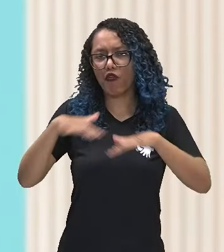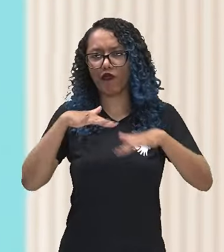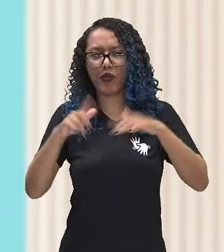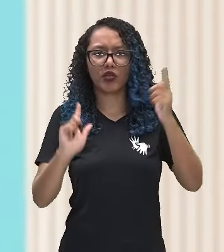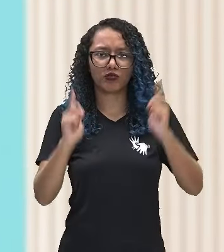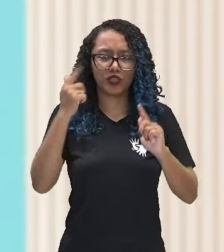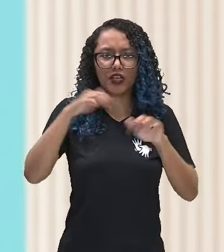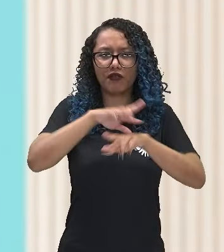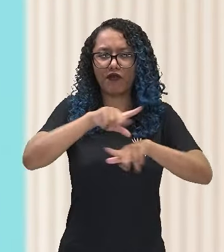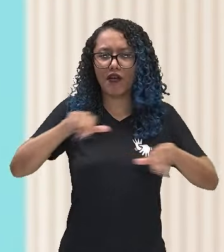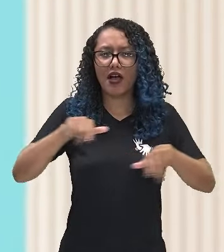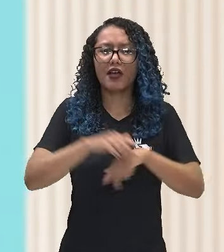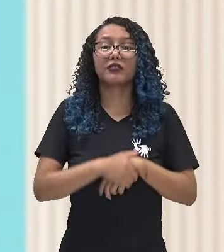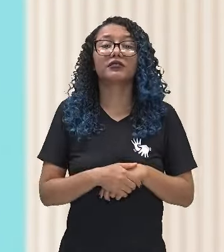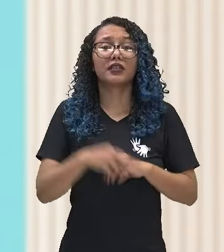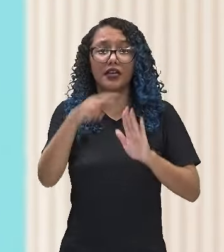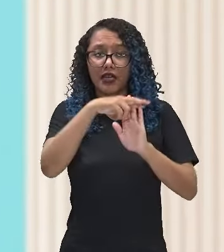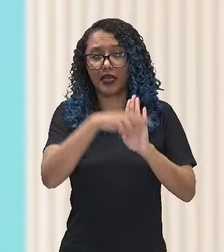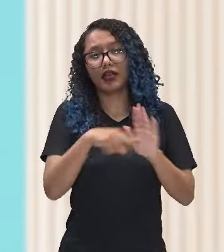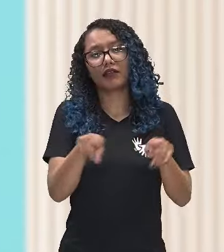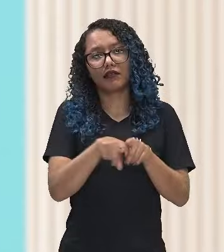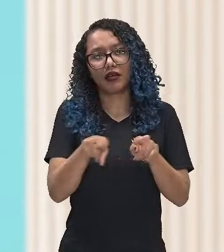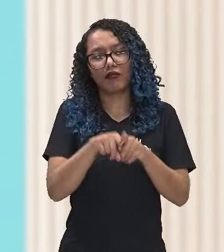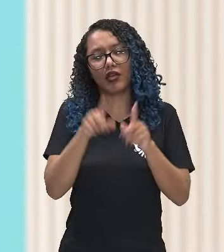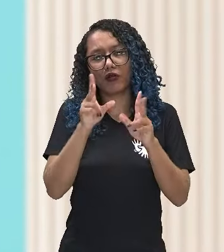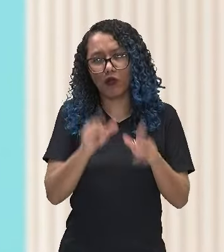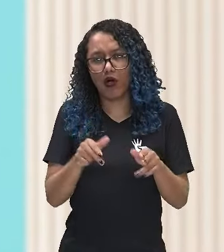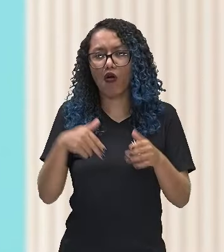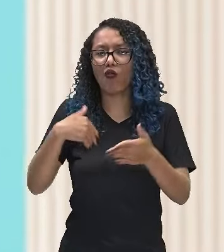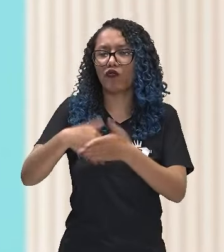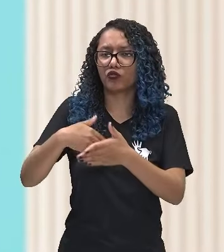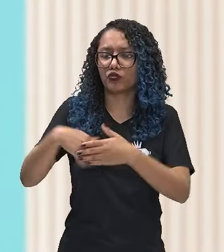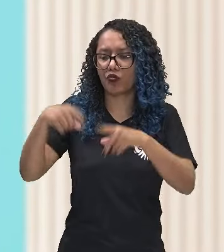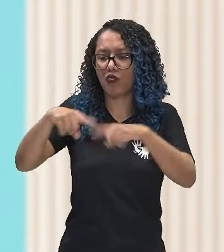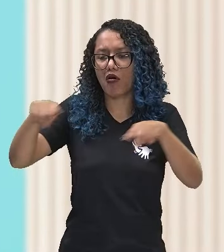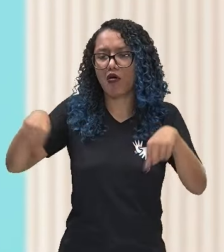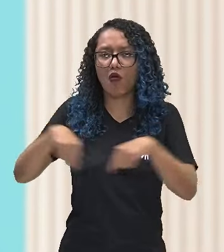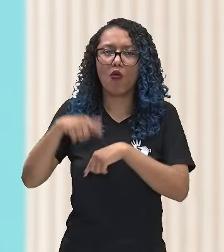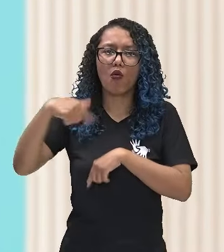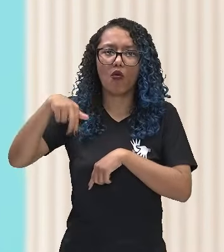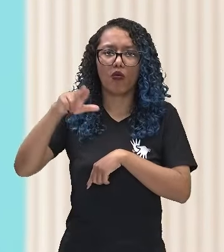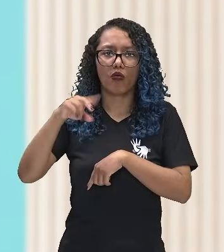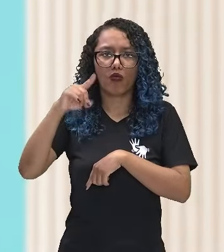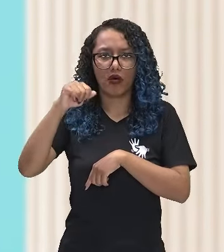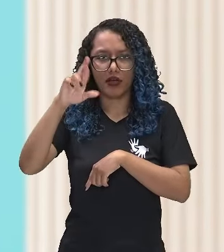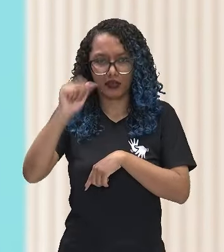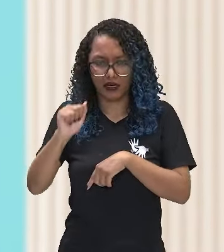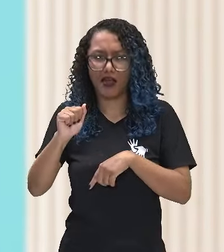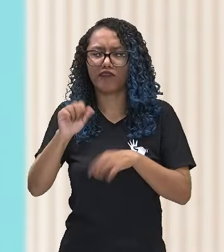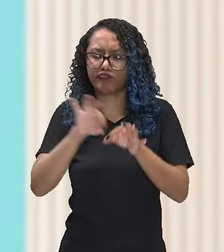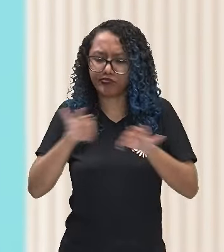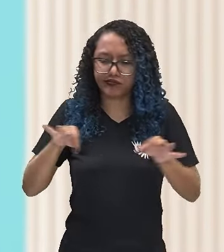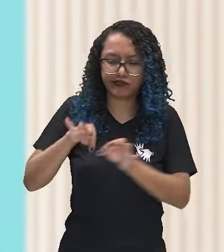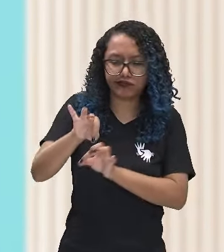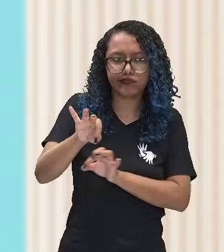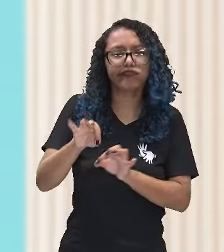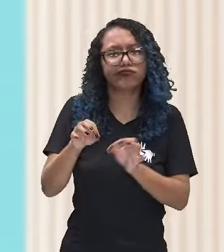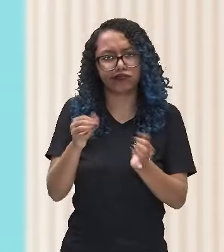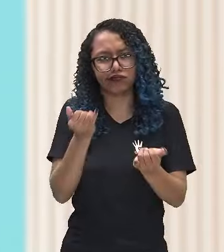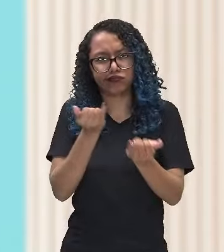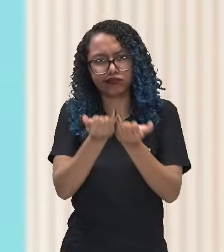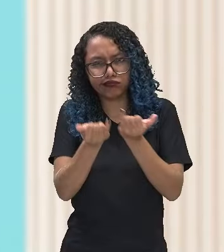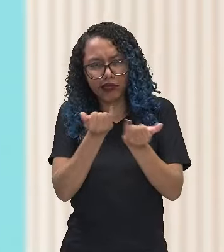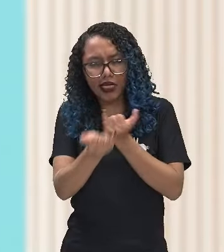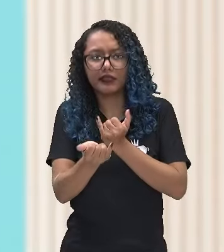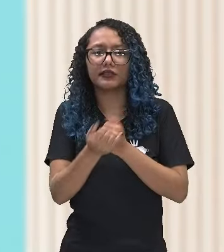as mesmas do futebol de salão, certo? As dimensões praticamente as mesmas e quase não